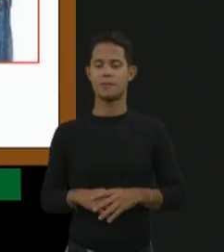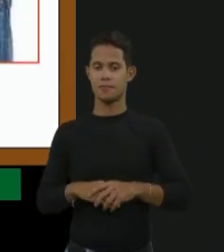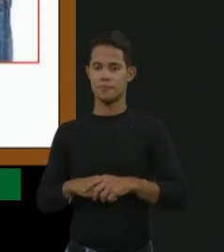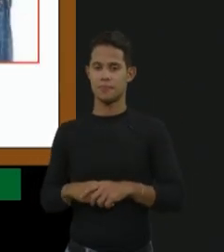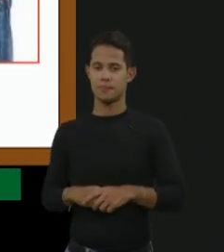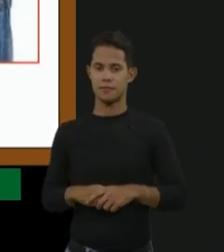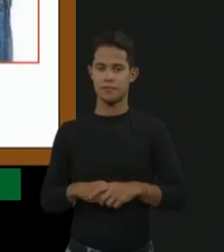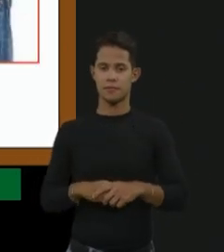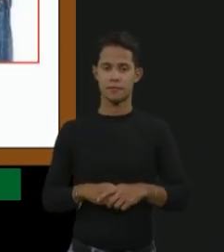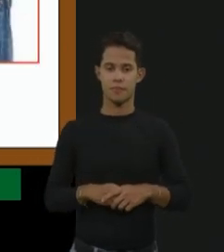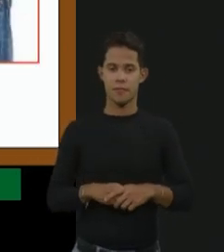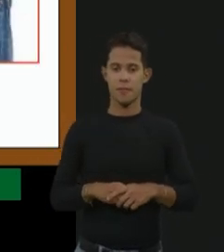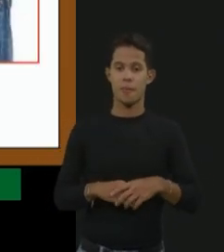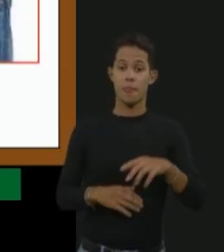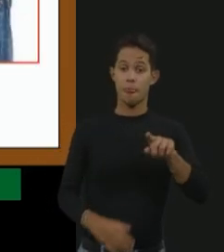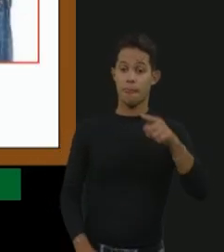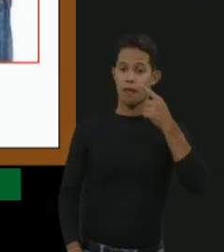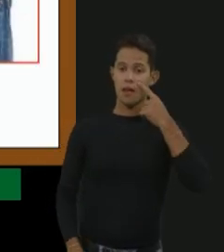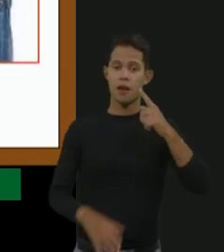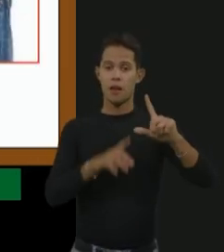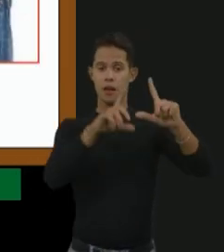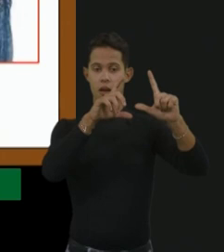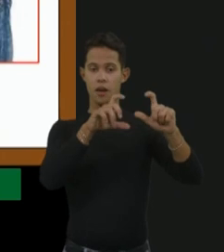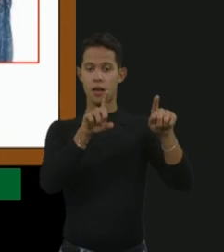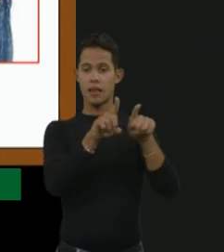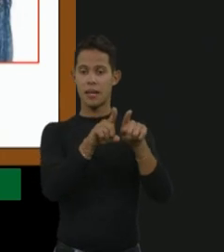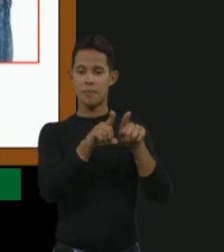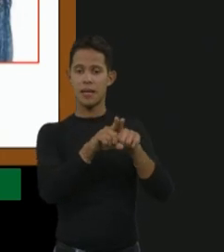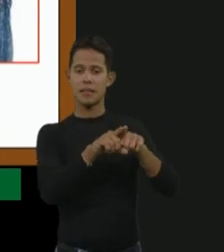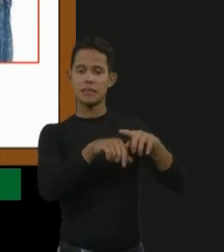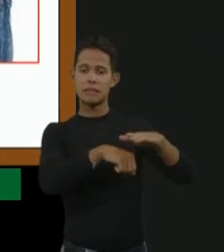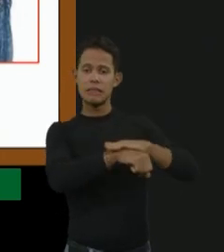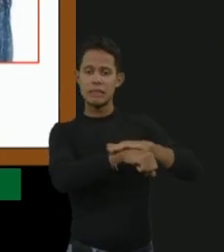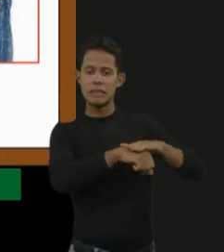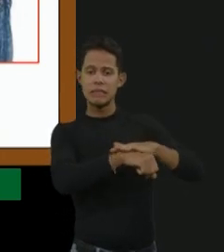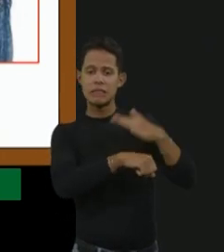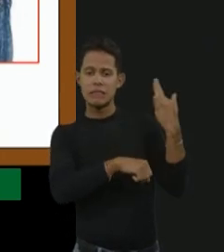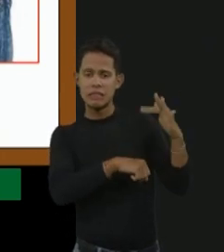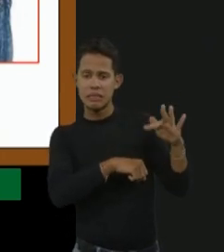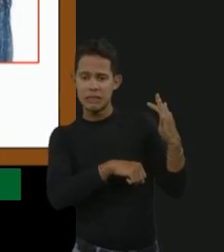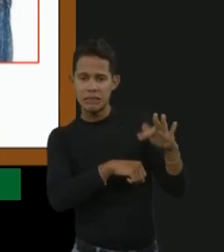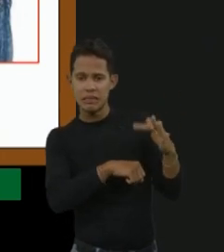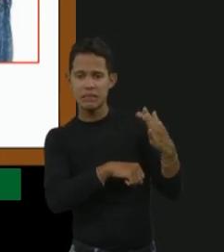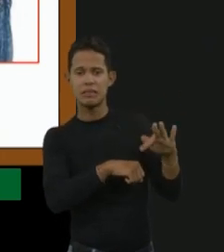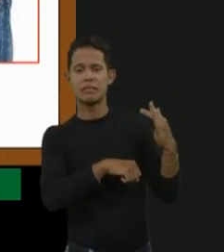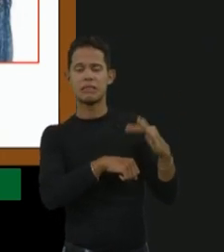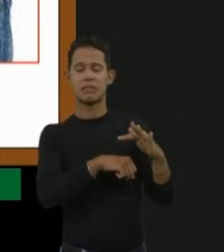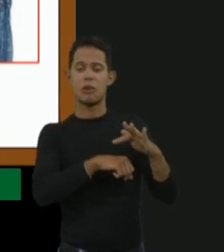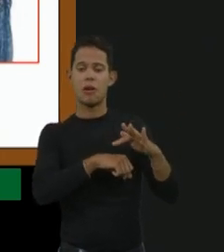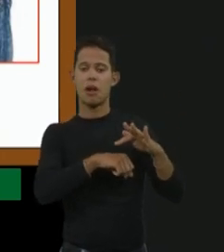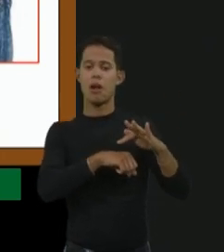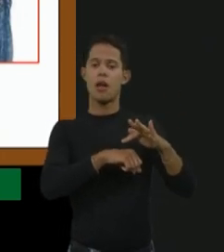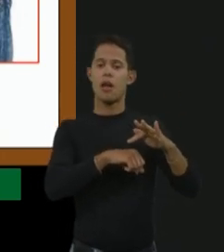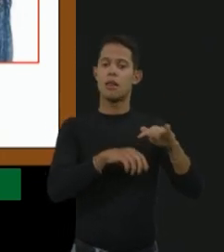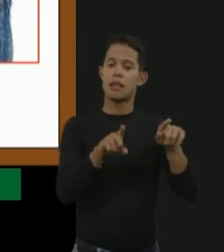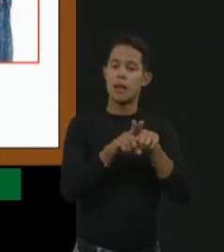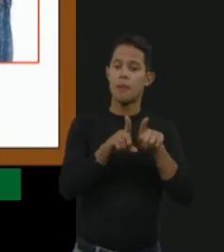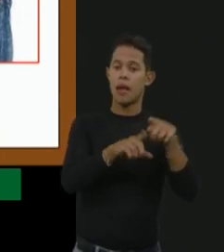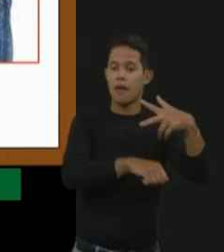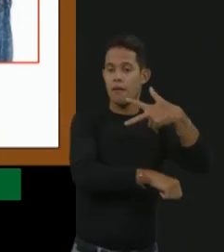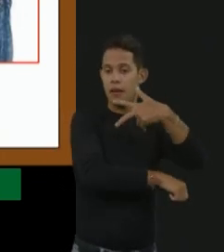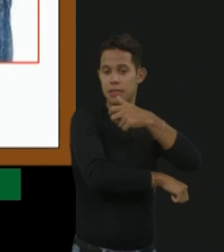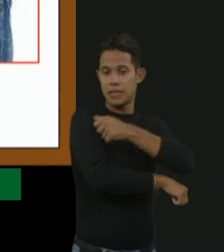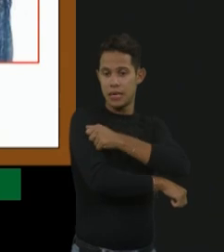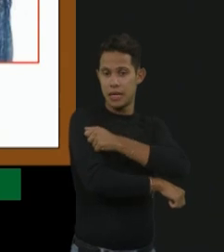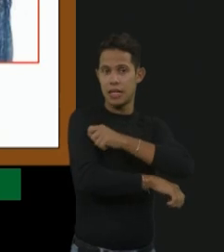Aqui também, hematomas musculares, muitos hematomas pós-vacinas também. Aqui, a principal,